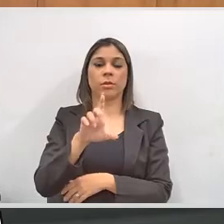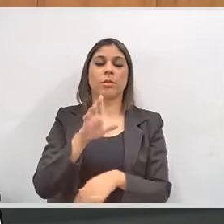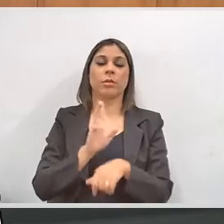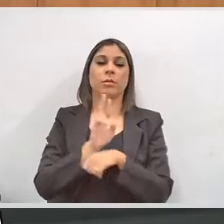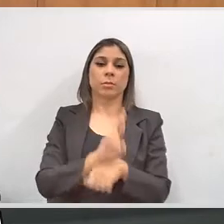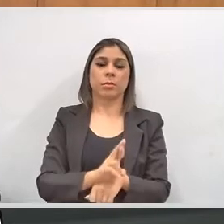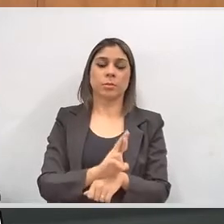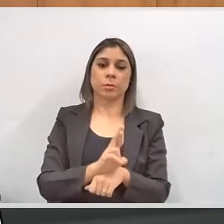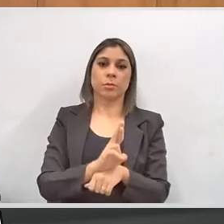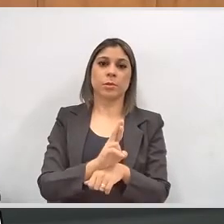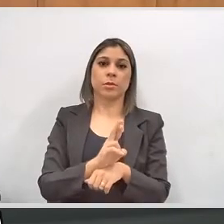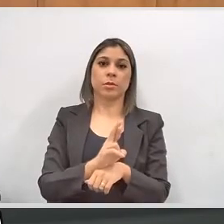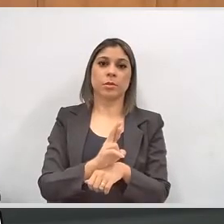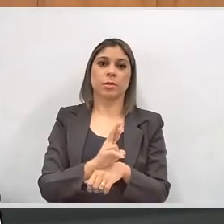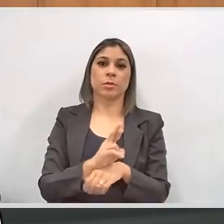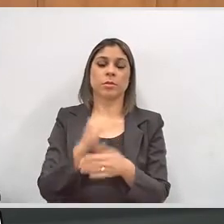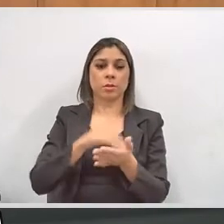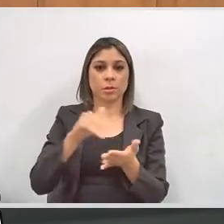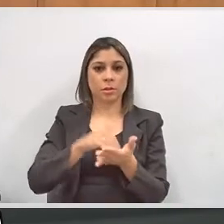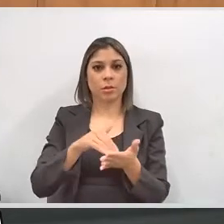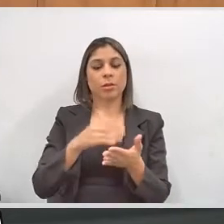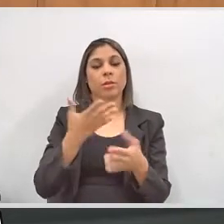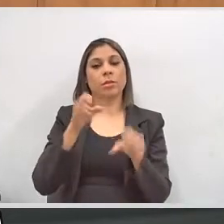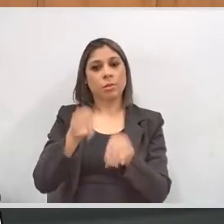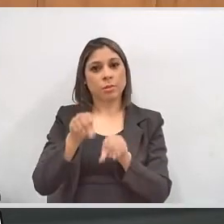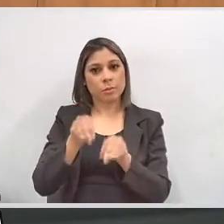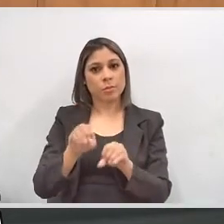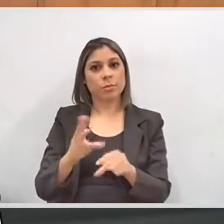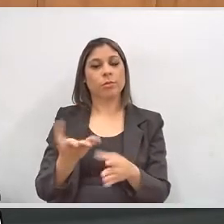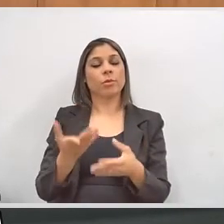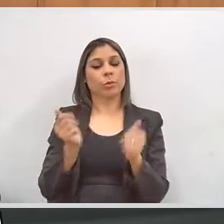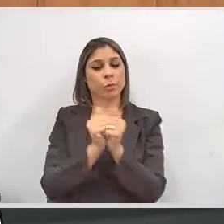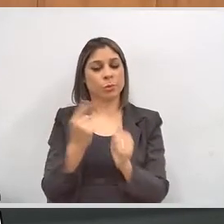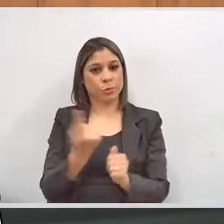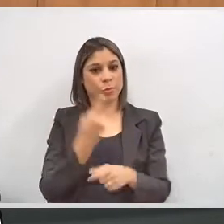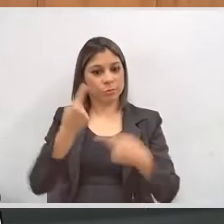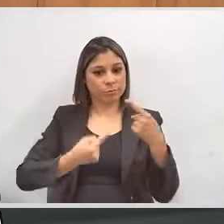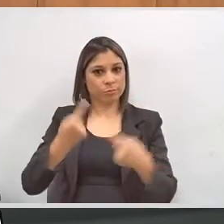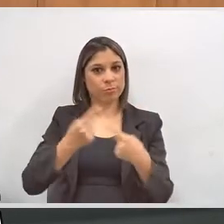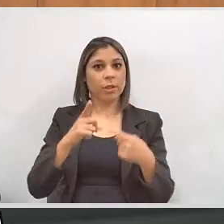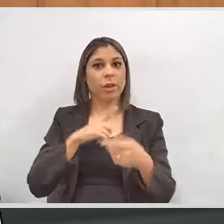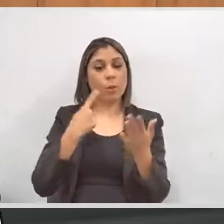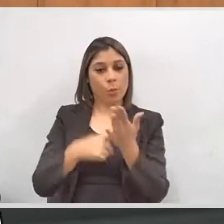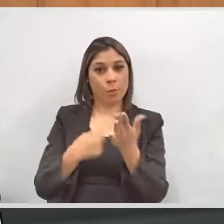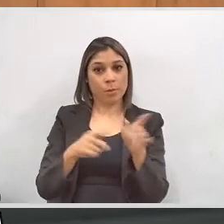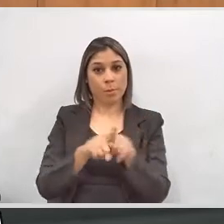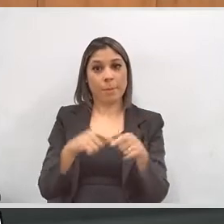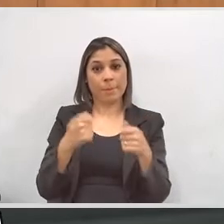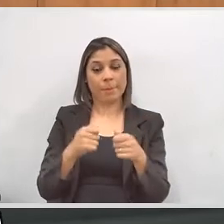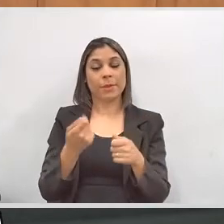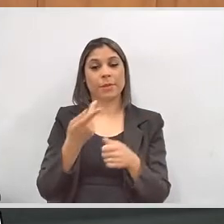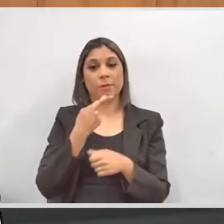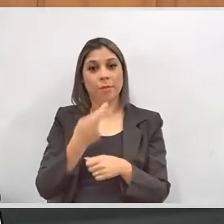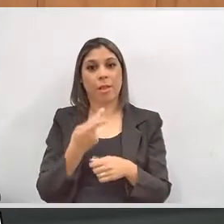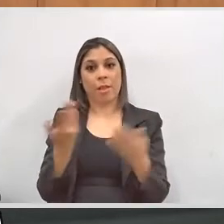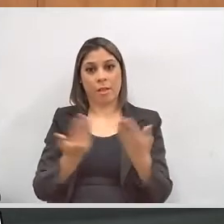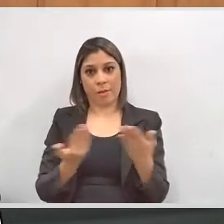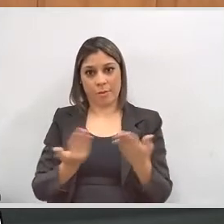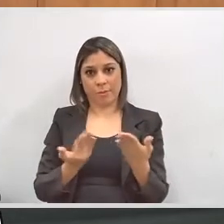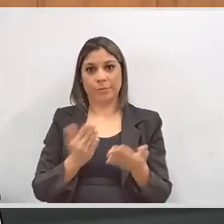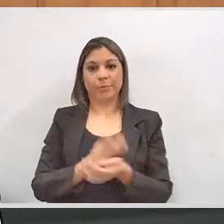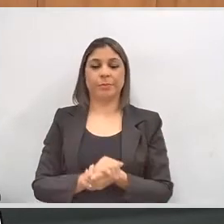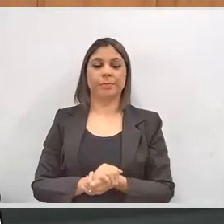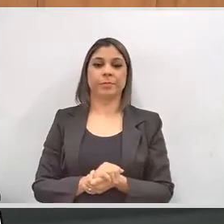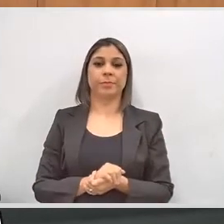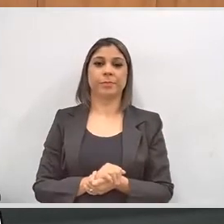representa a Secretaria de Estado e Educação e muito oportuna de estar conosco aqui para discutir o tema, ela também tem um compromisso e desejaria fazer